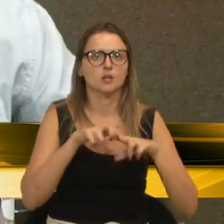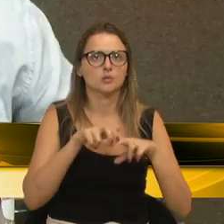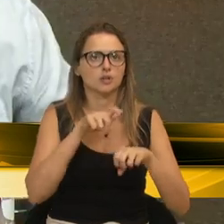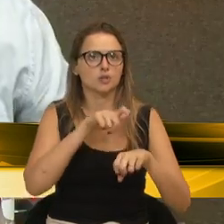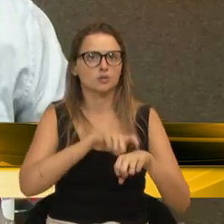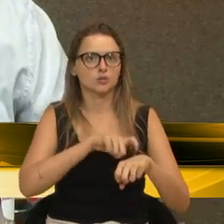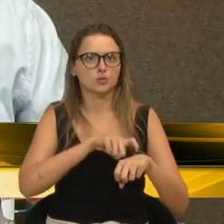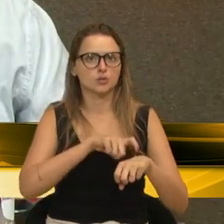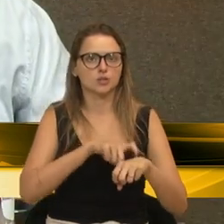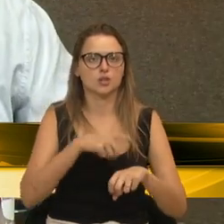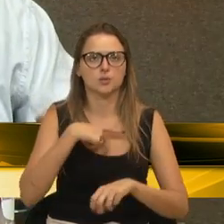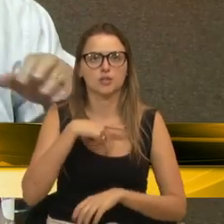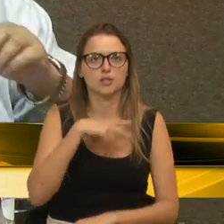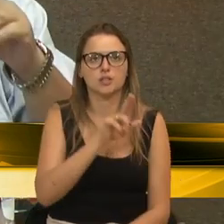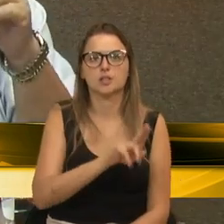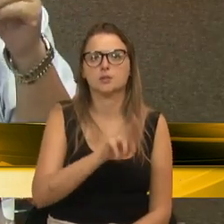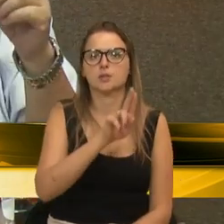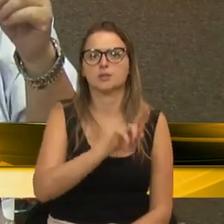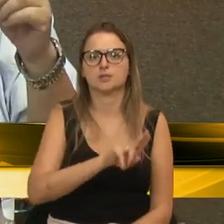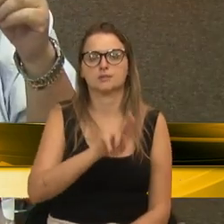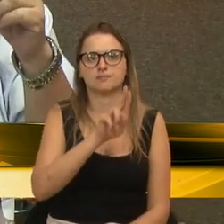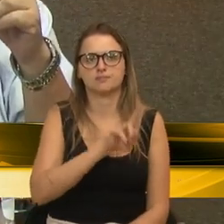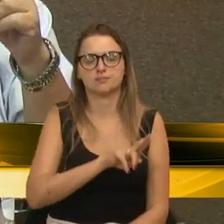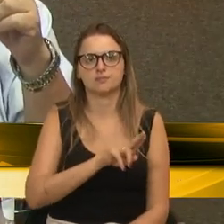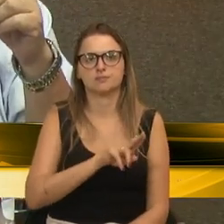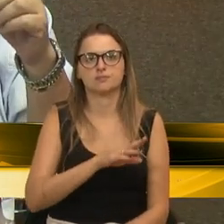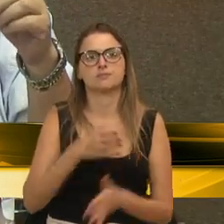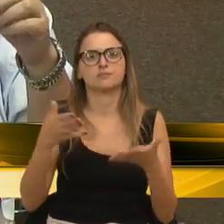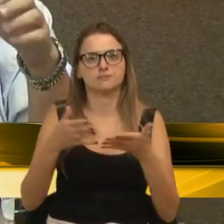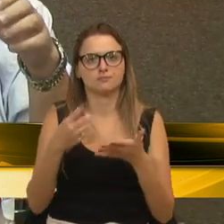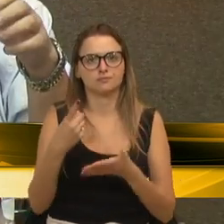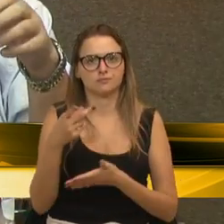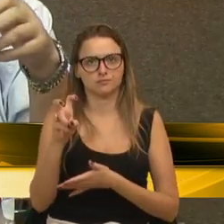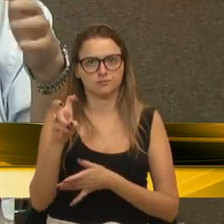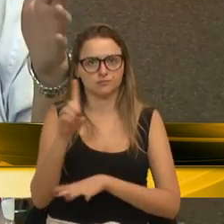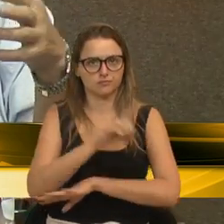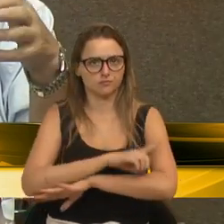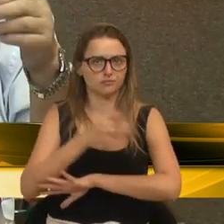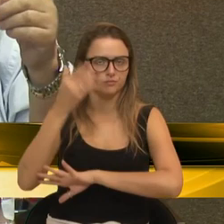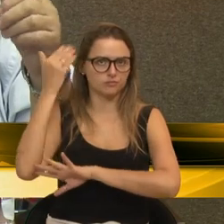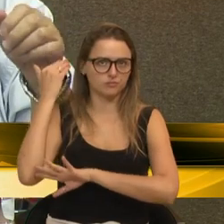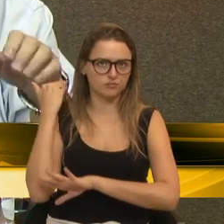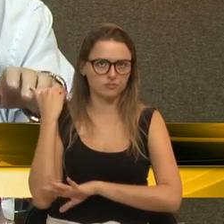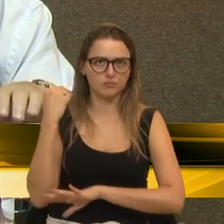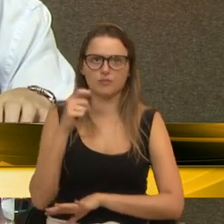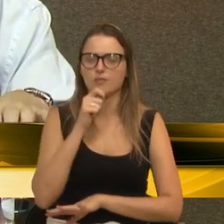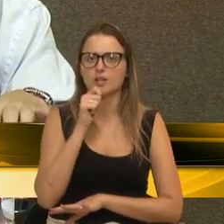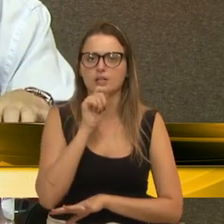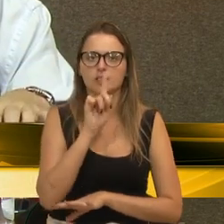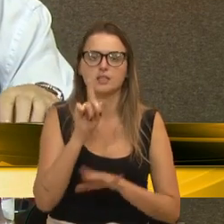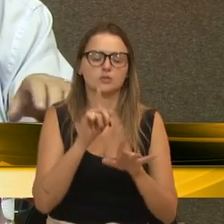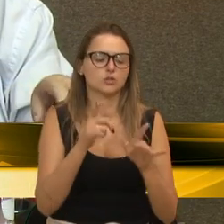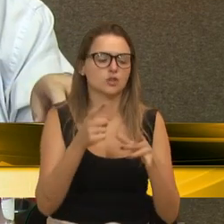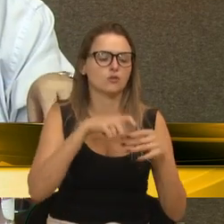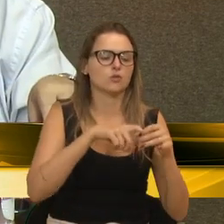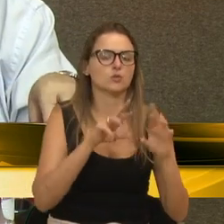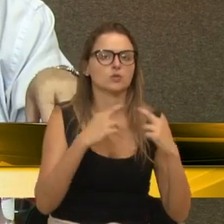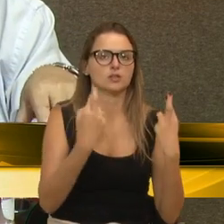gente tem para utilizar aqui. Eu já há 15 dias atrás, vereador Filipe, nós não tínhamos retomado os trabalhos.